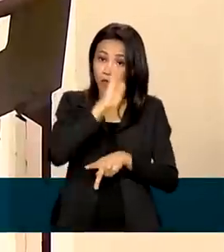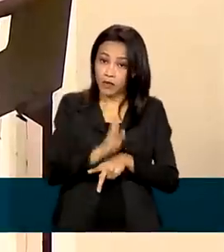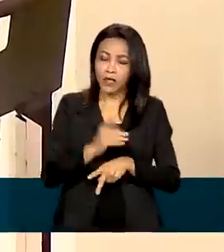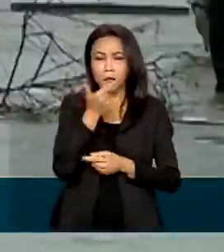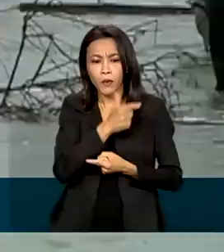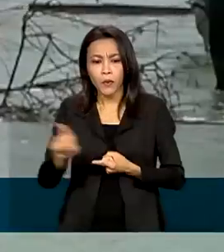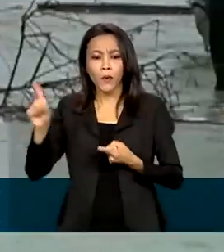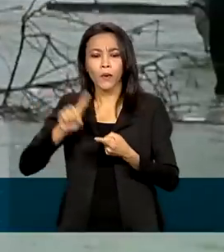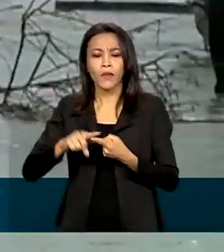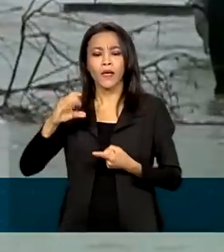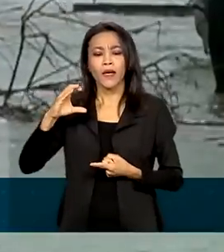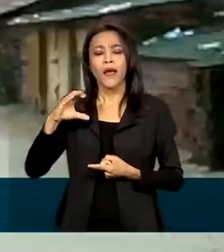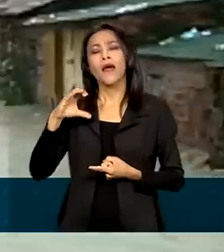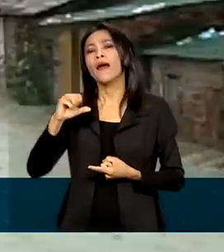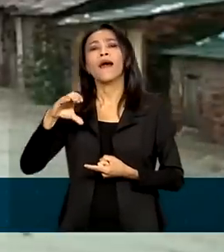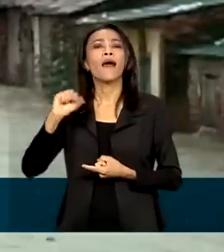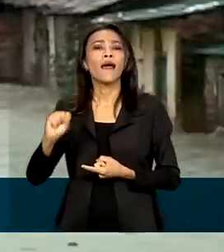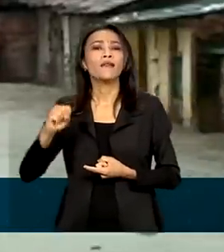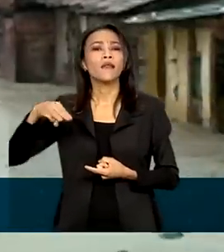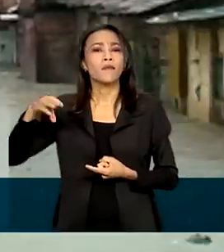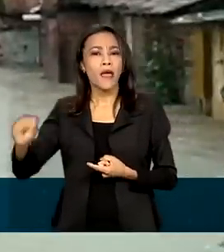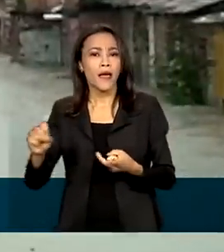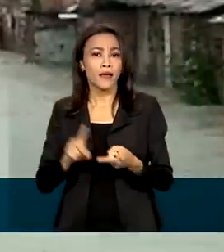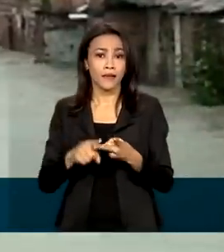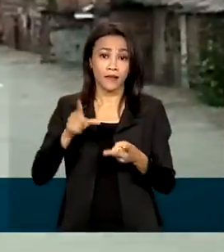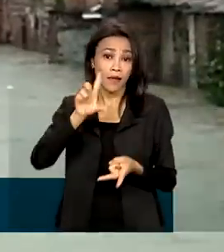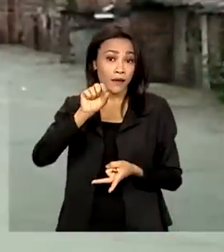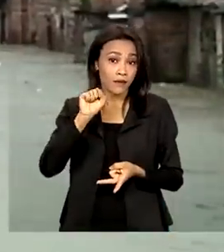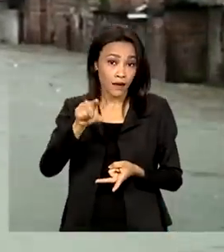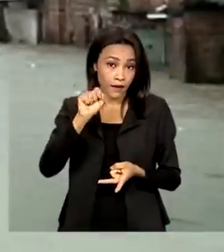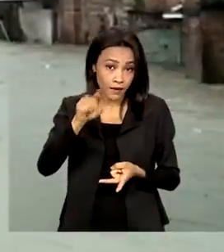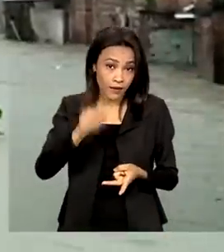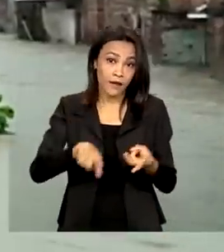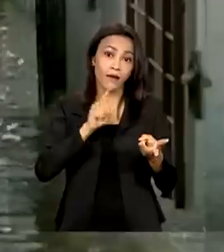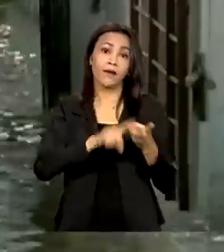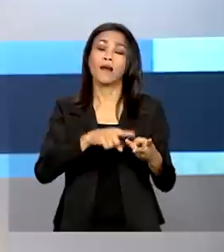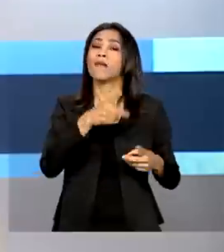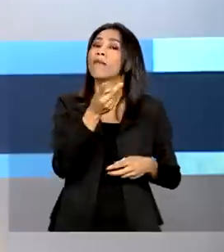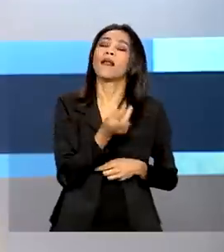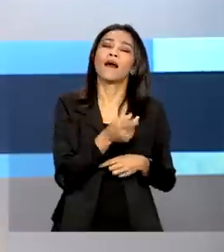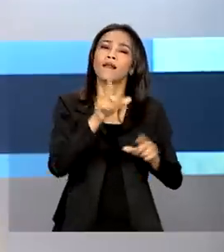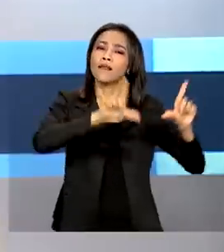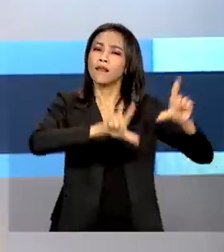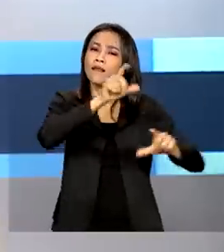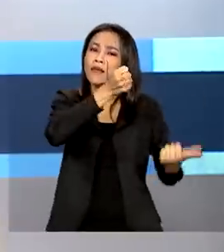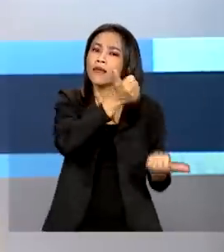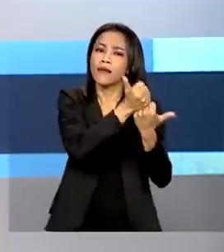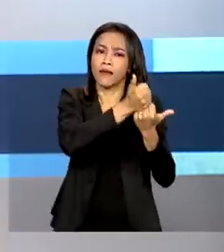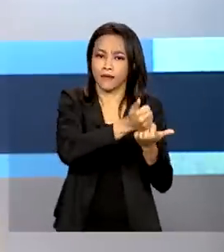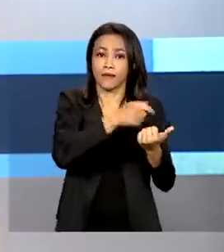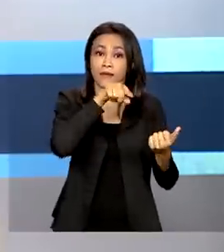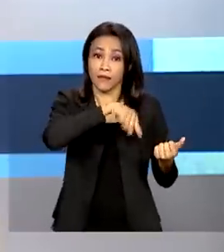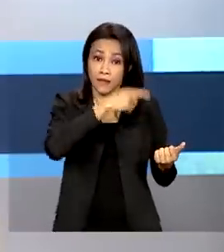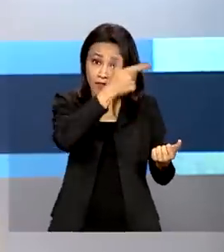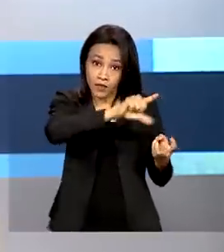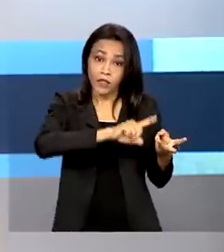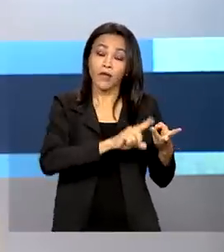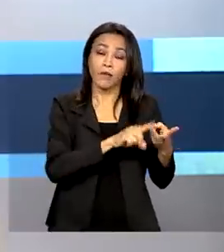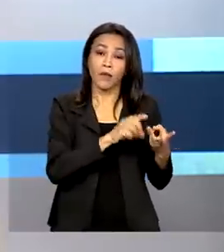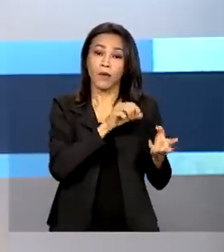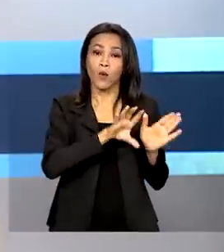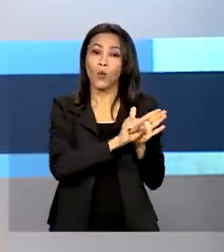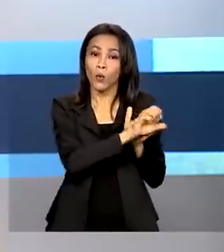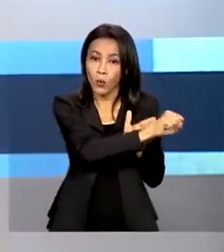meios, como SMS, Telegram, TV por assinatura e também pelo Google. Sete em cada dez